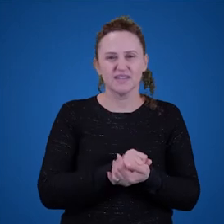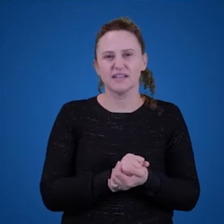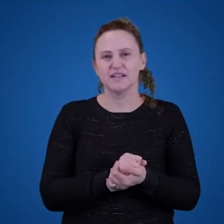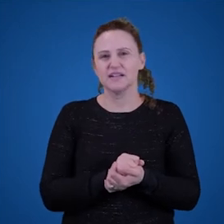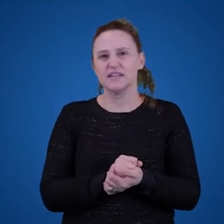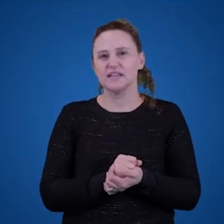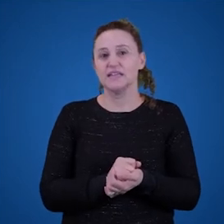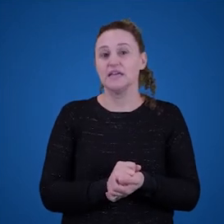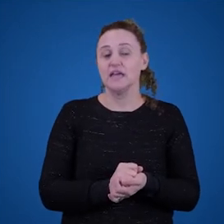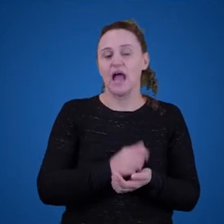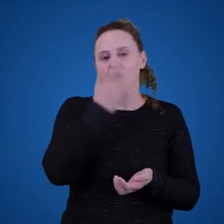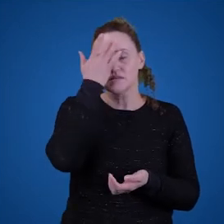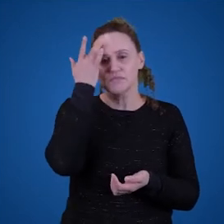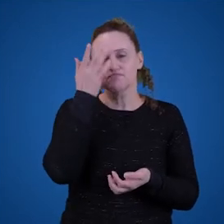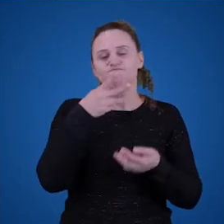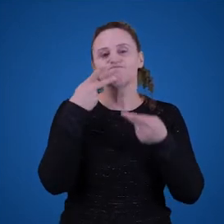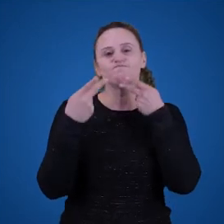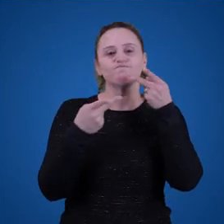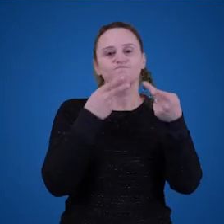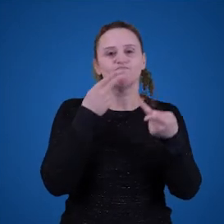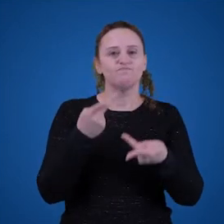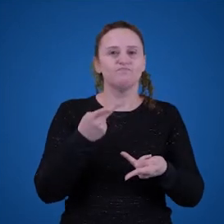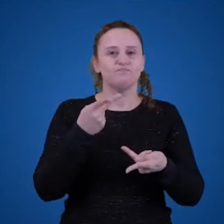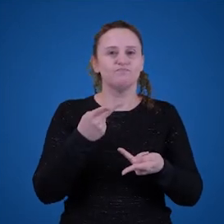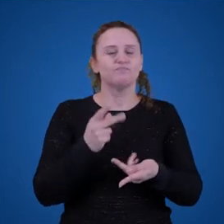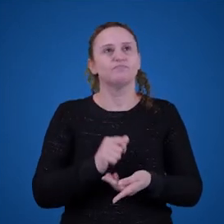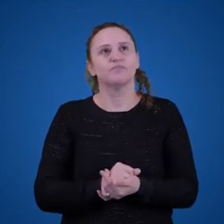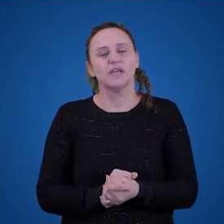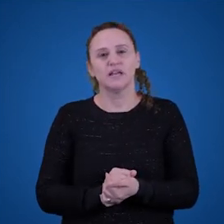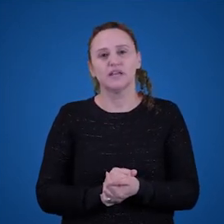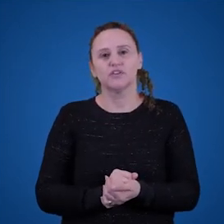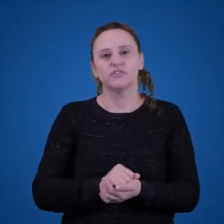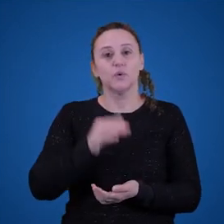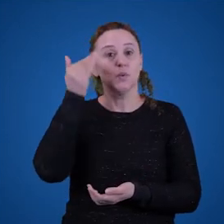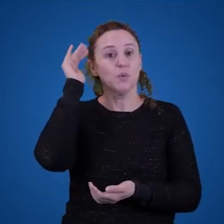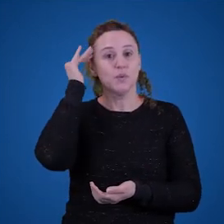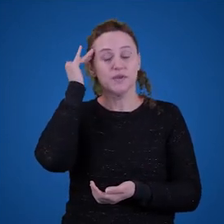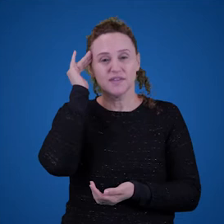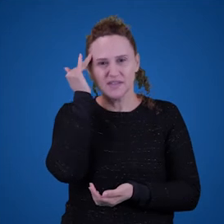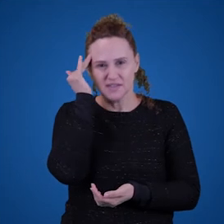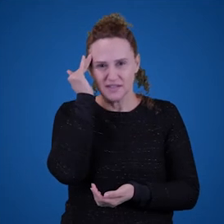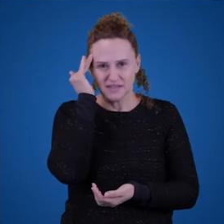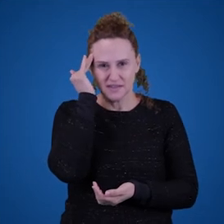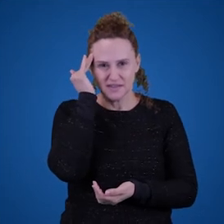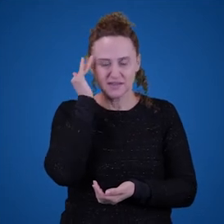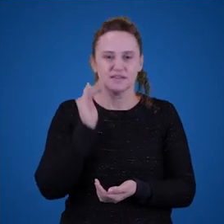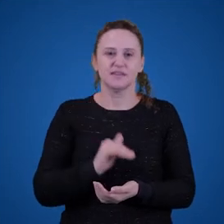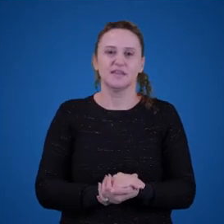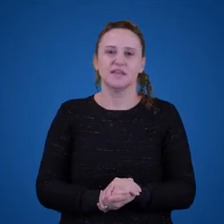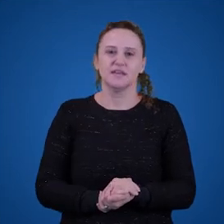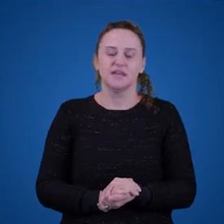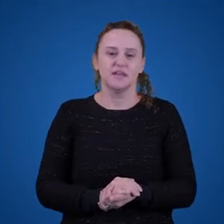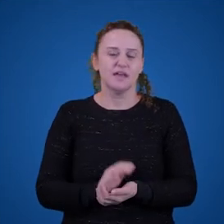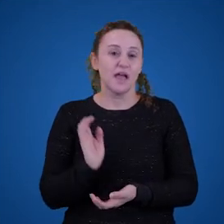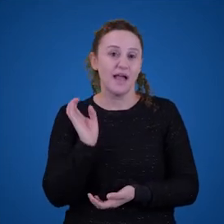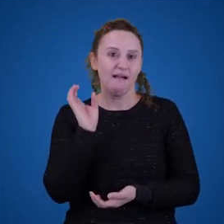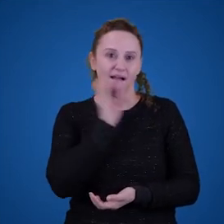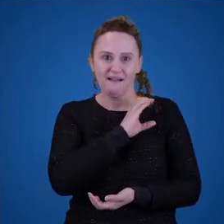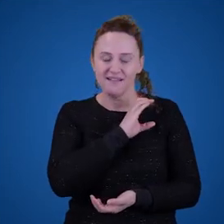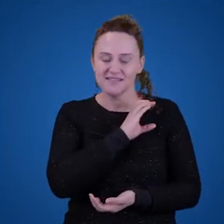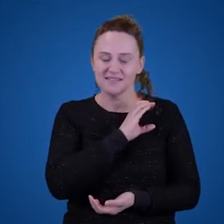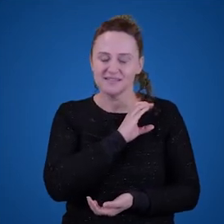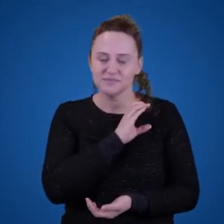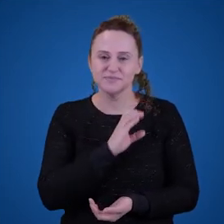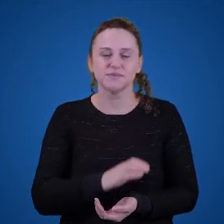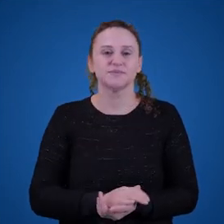compreender muitas das frases da linguagem em causa. Sem esforço e quase instantaneamente. Como deve ser o caso